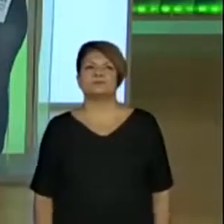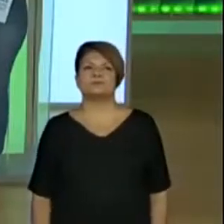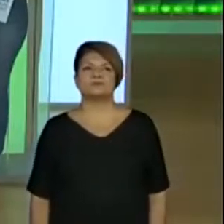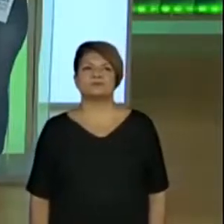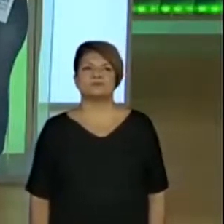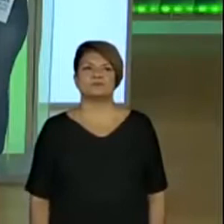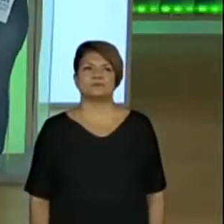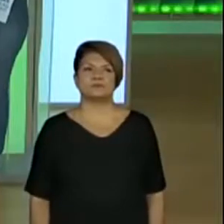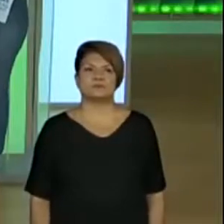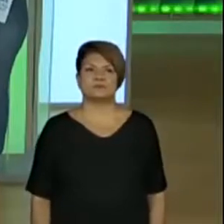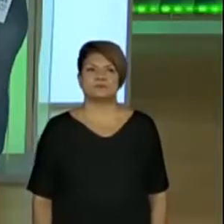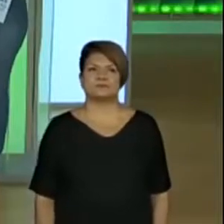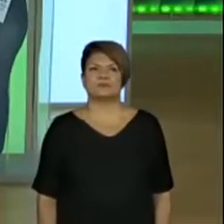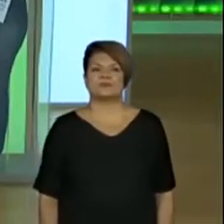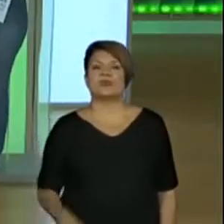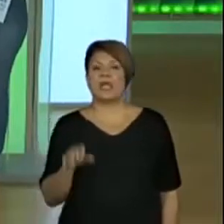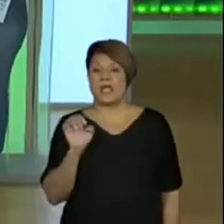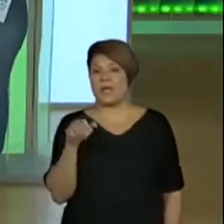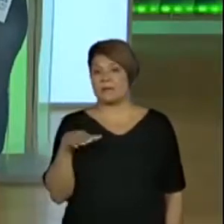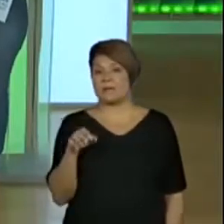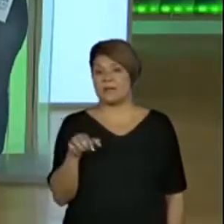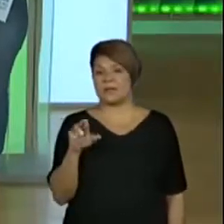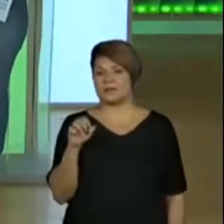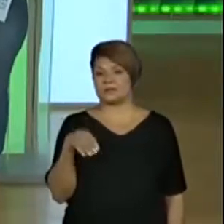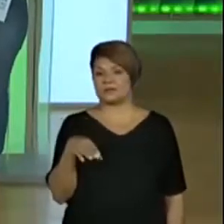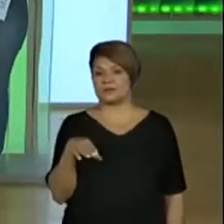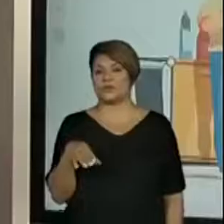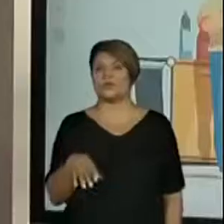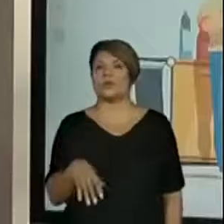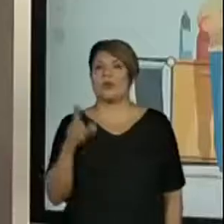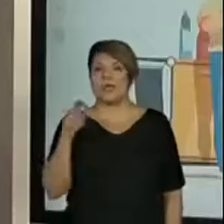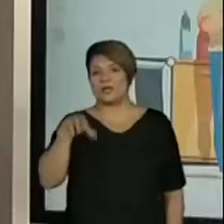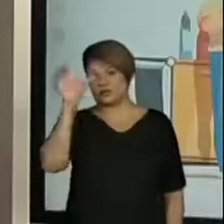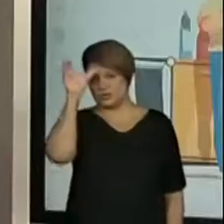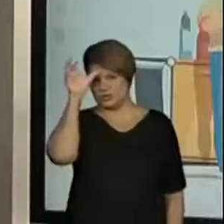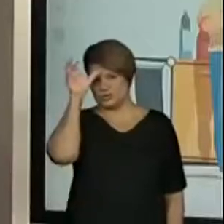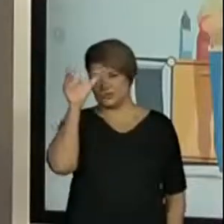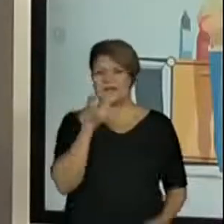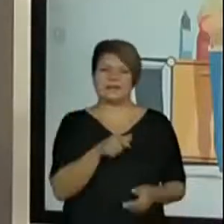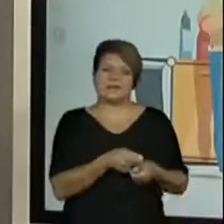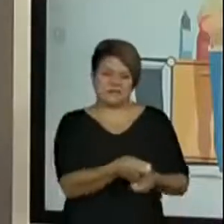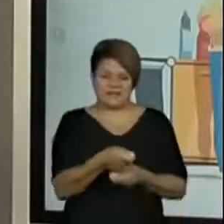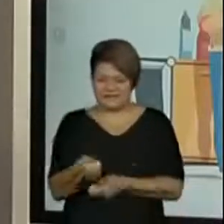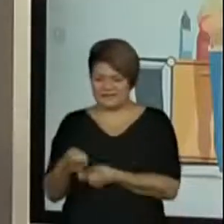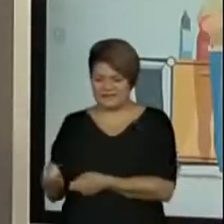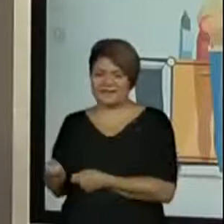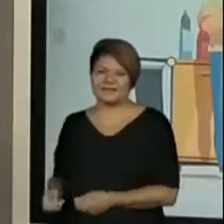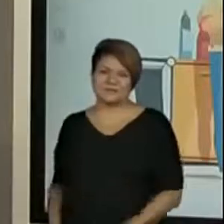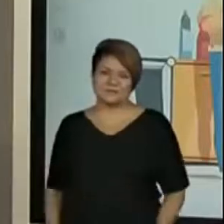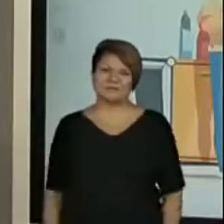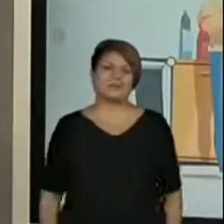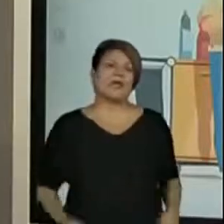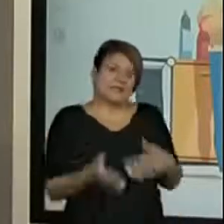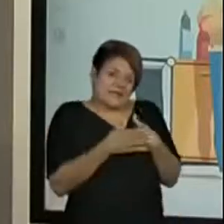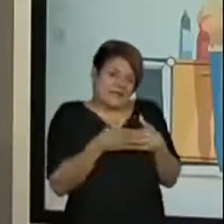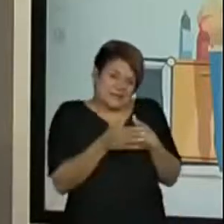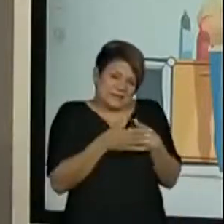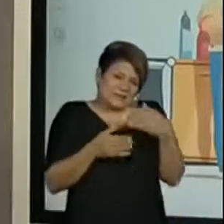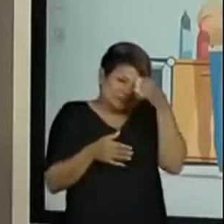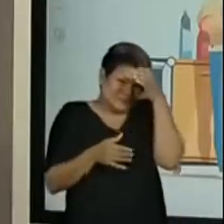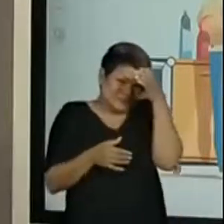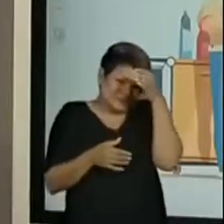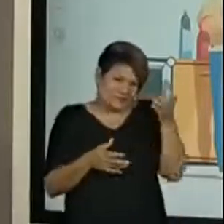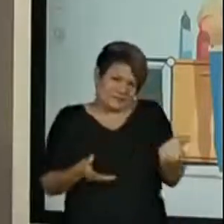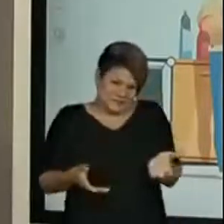Olha lá. O Emerson diz que são os tios da limpeza. Isso aí. Carinhosamente, a gente chama eles de